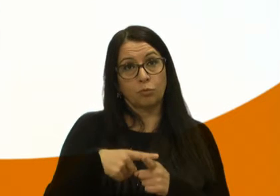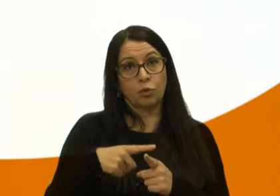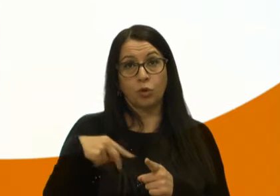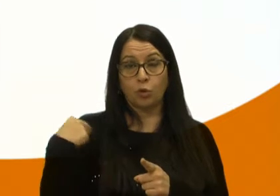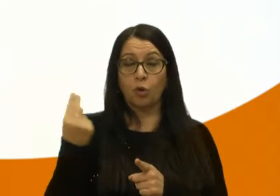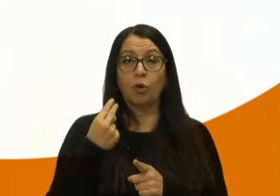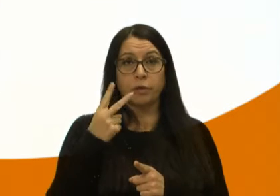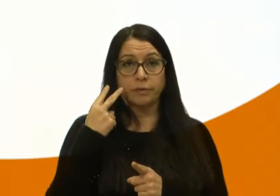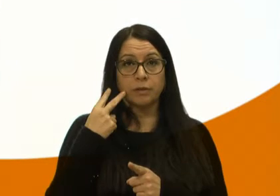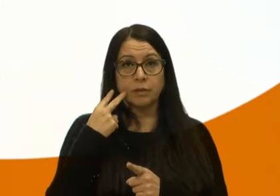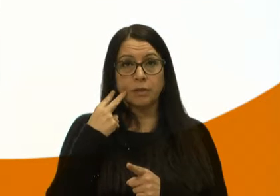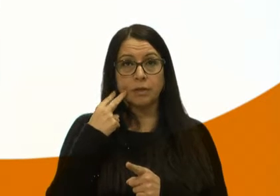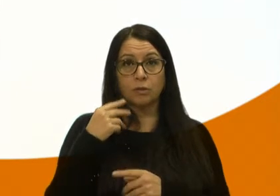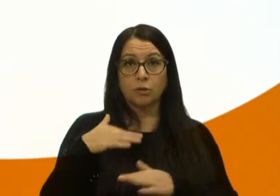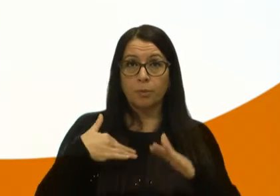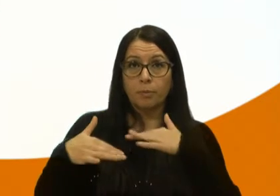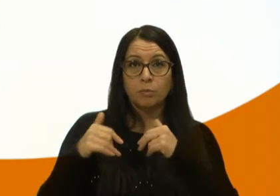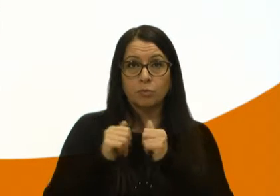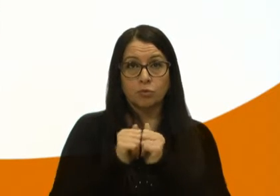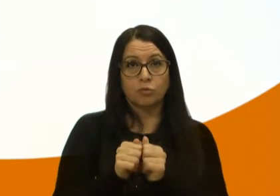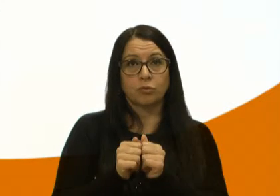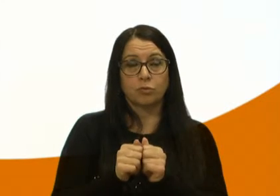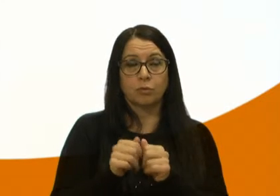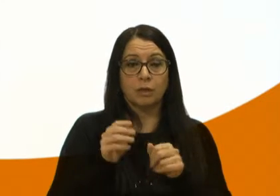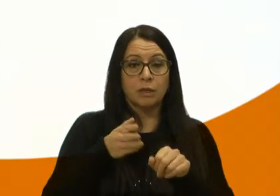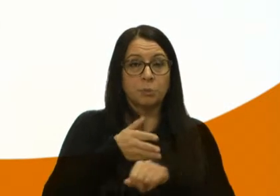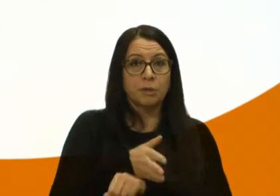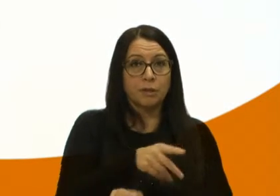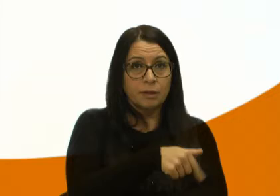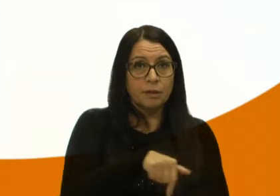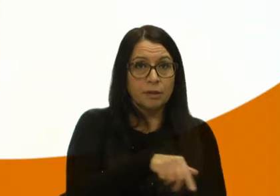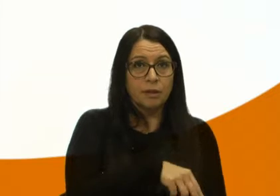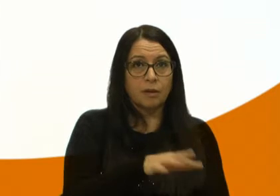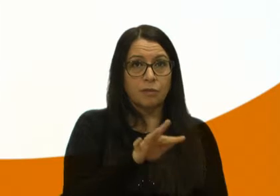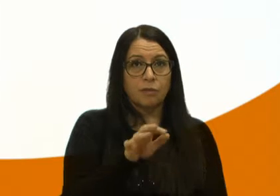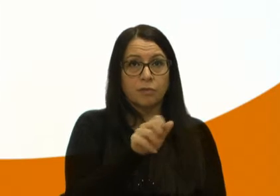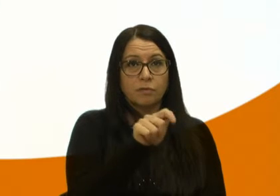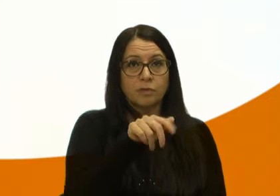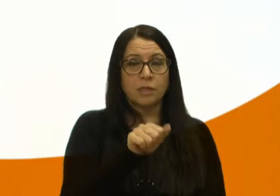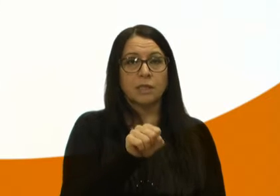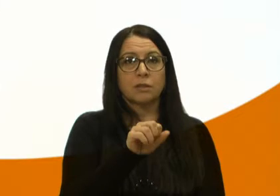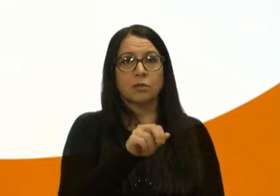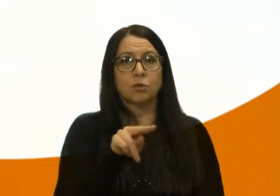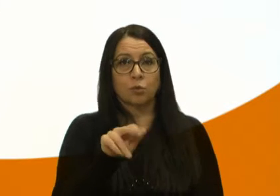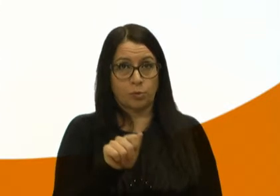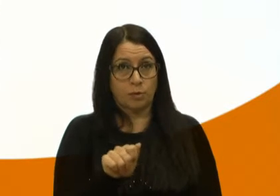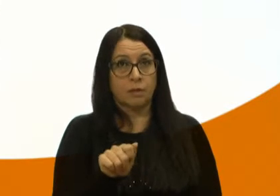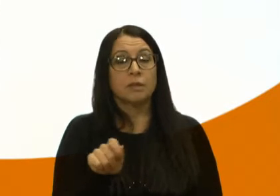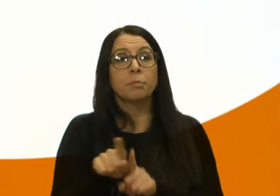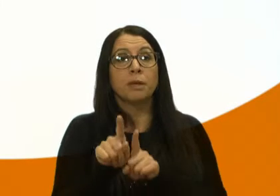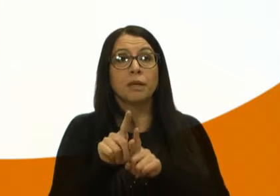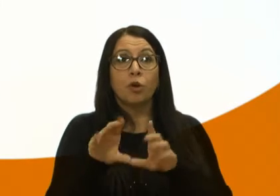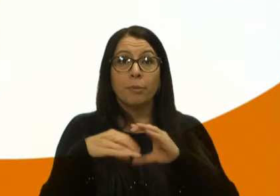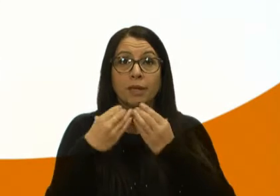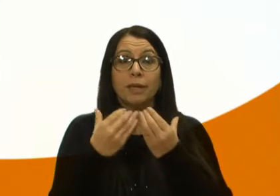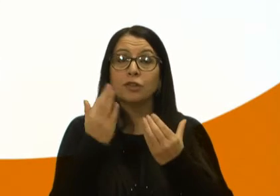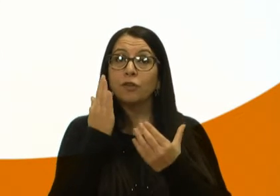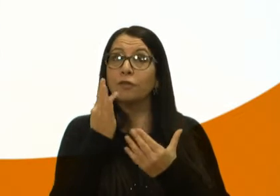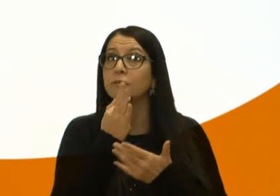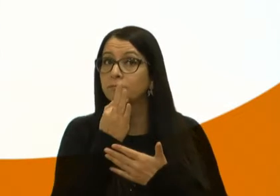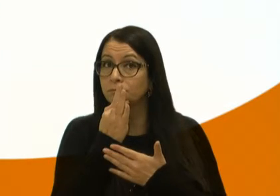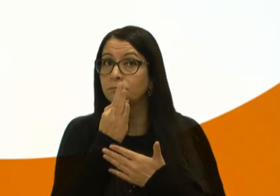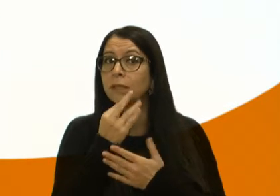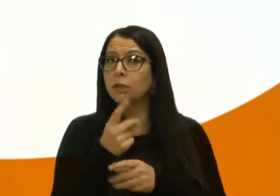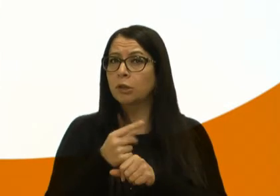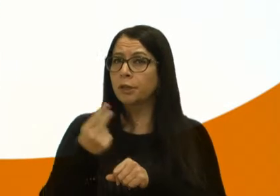nós, vereadores, nos mobilizamos pelo trevo ali em Fazenda Souza, nós também temos que nos mobilizar pela comunidade de Forqueta, que há